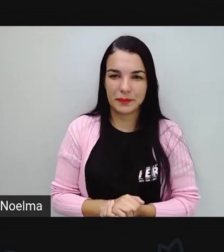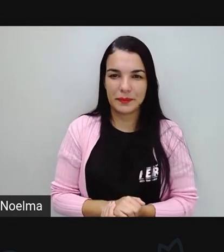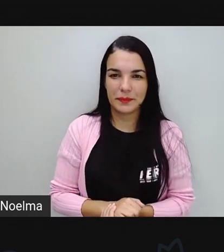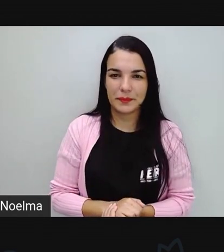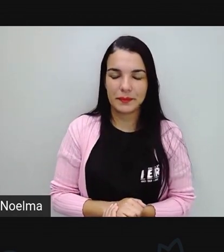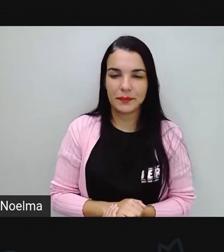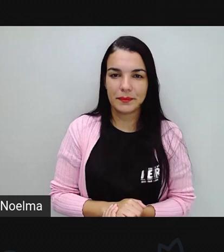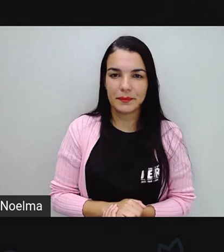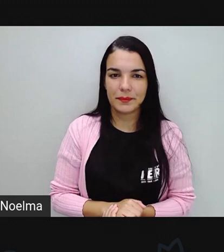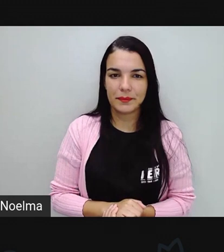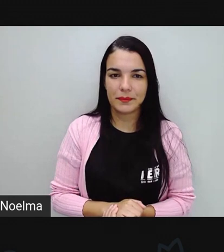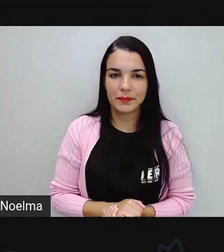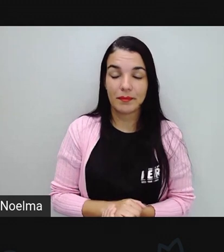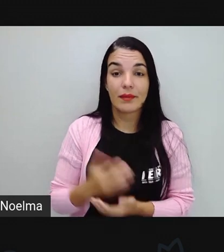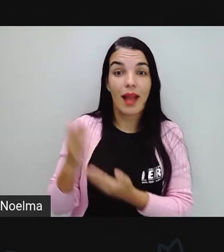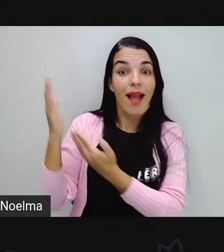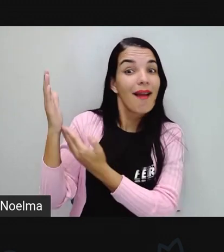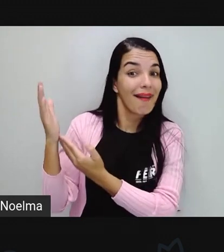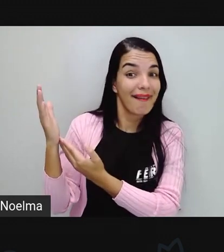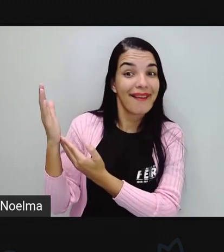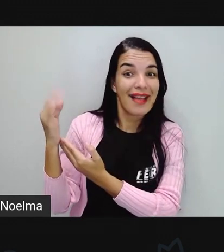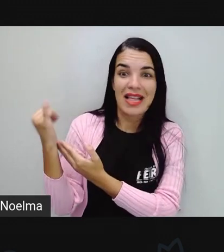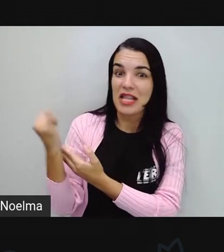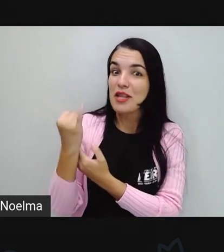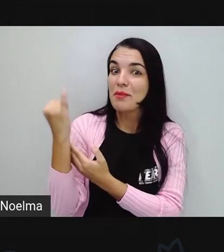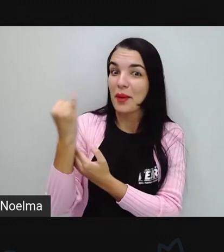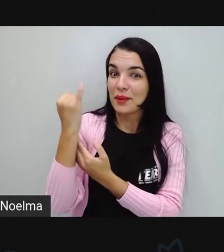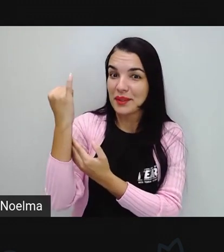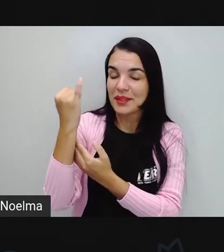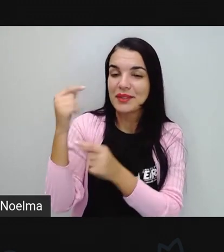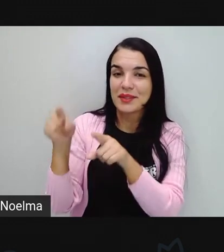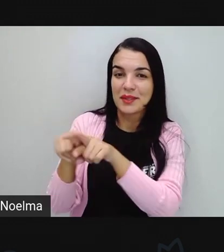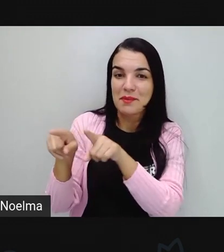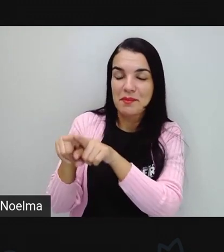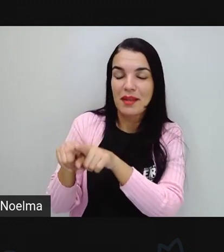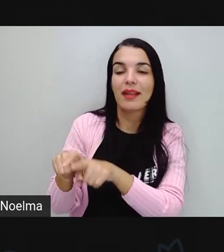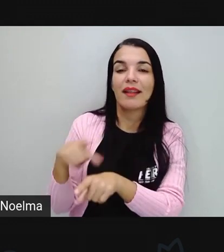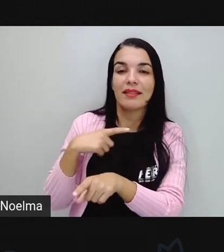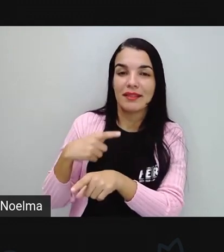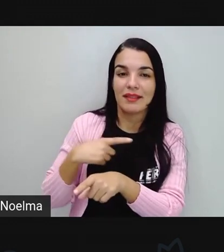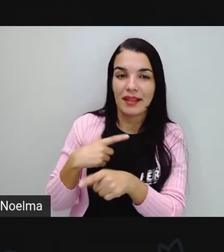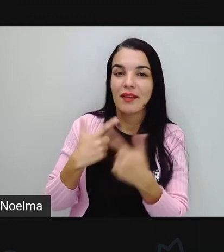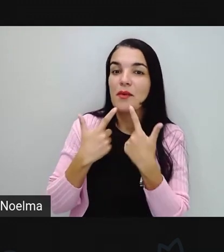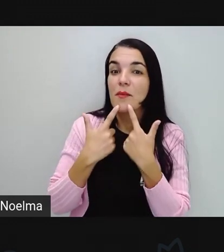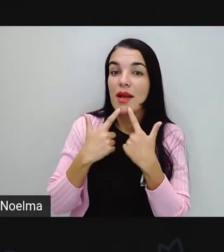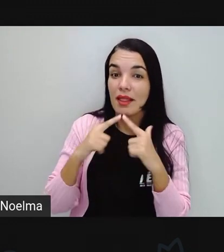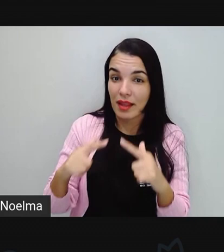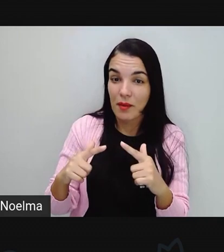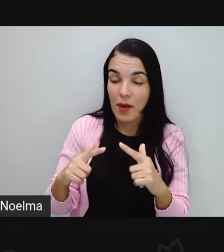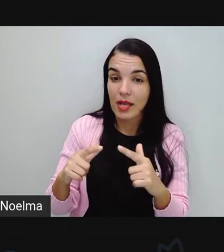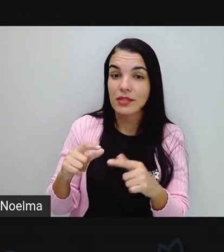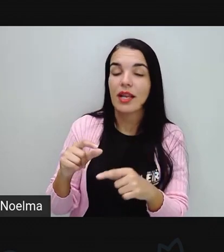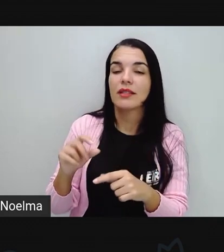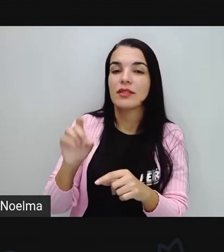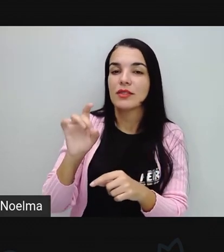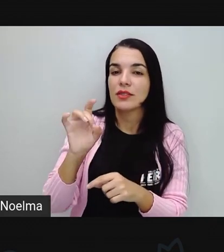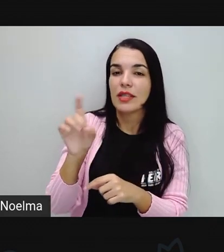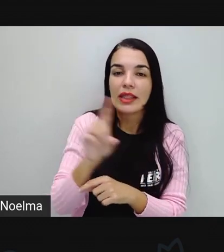Nós também temos o semáforo. O semáforo também, ele se trata de uma linguagem